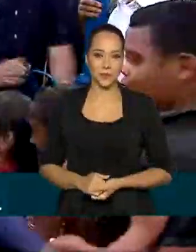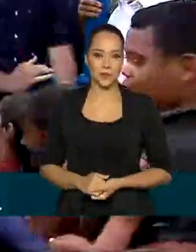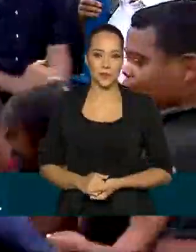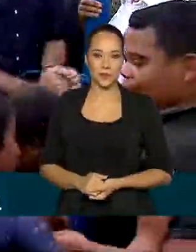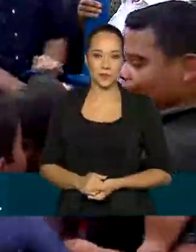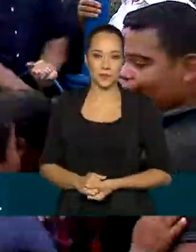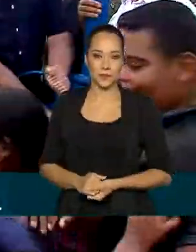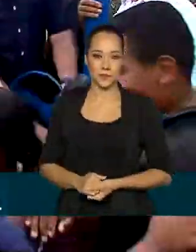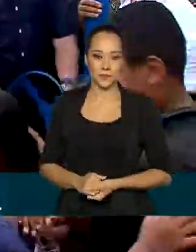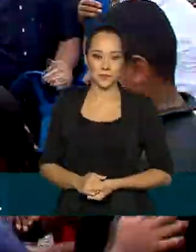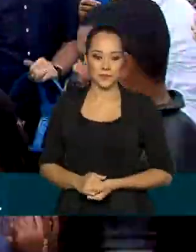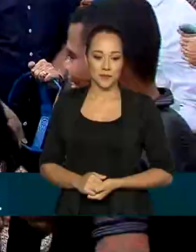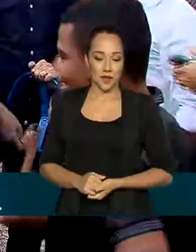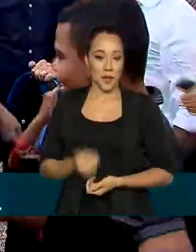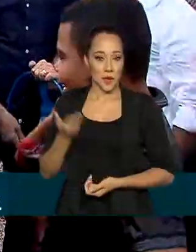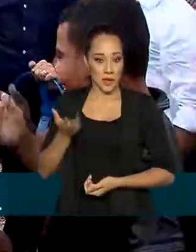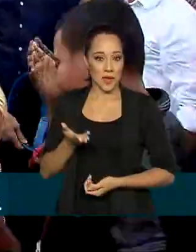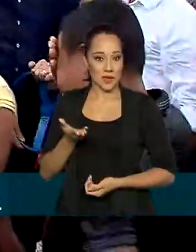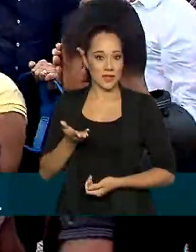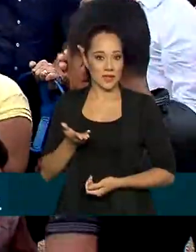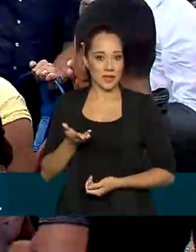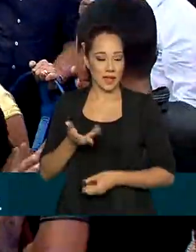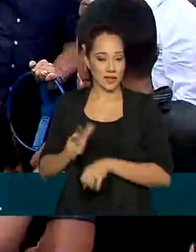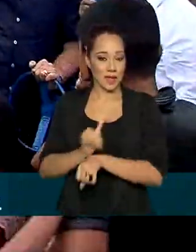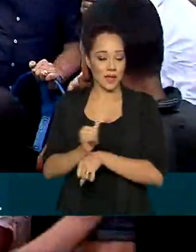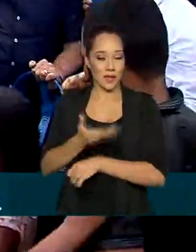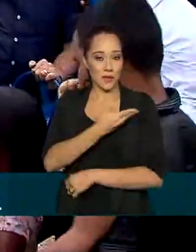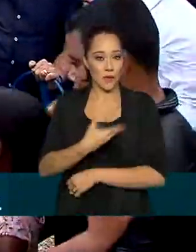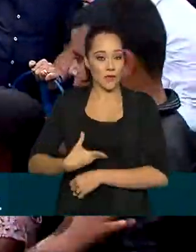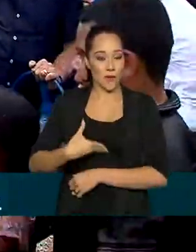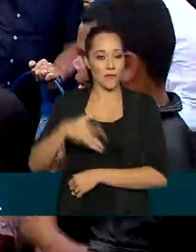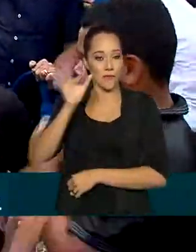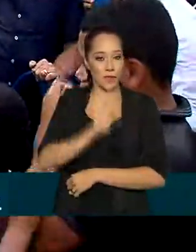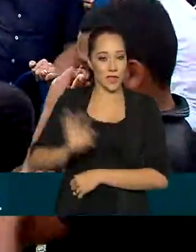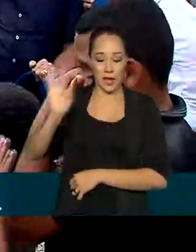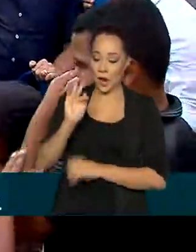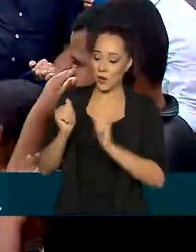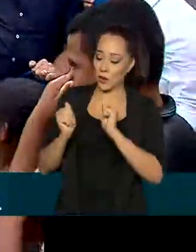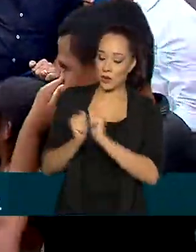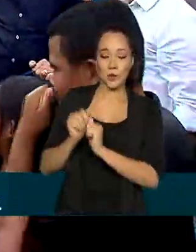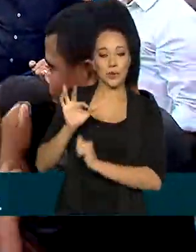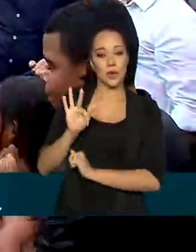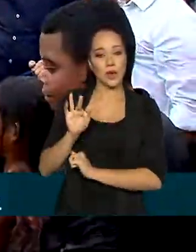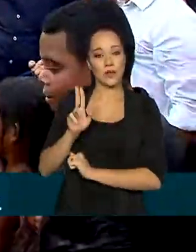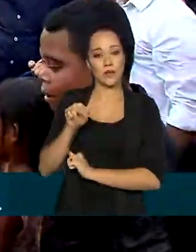E com essa ação do governo federal, via a Funasa,